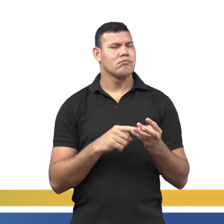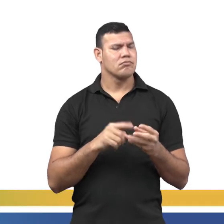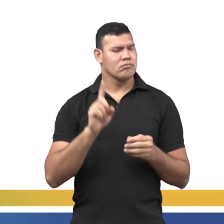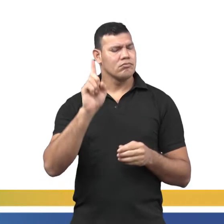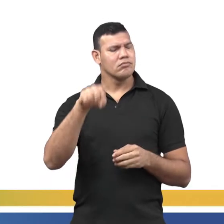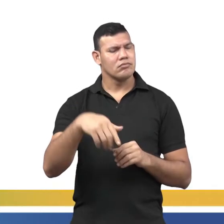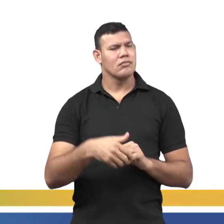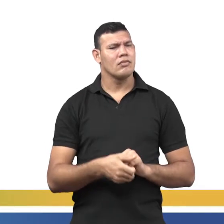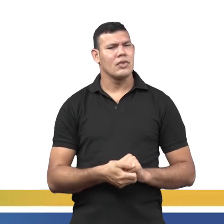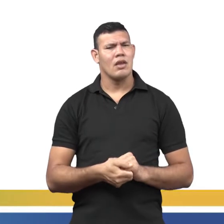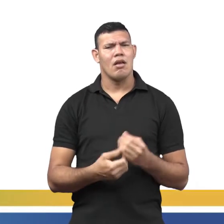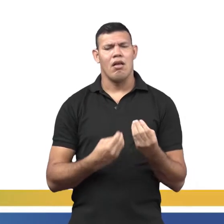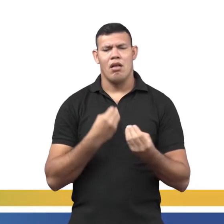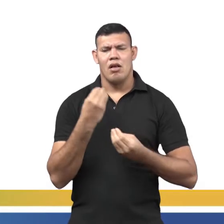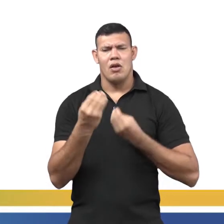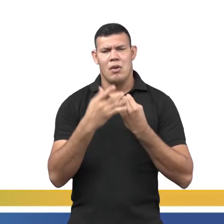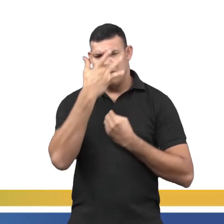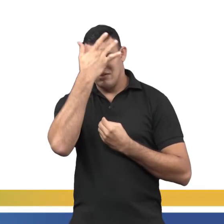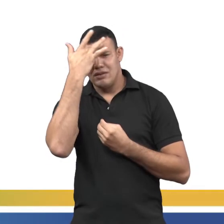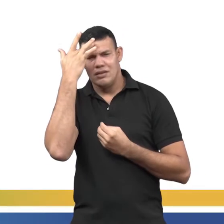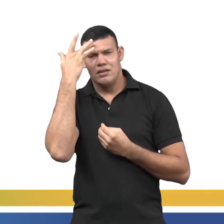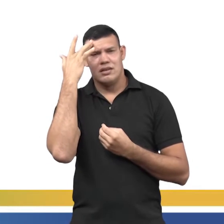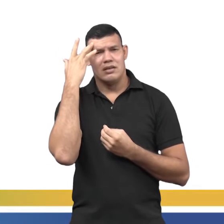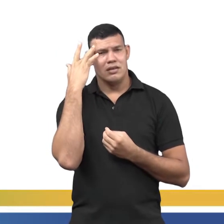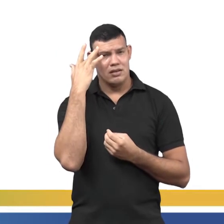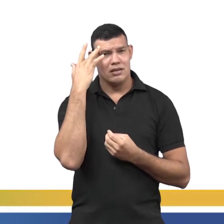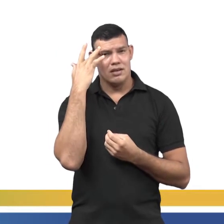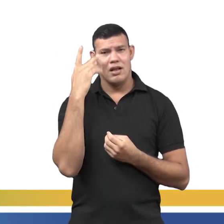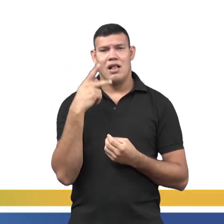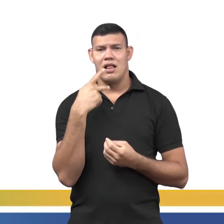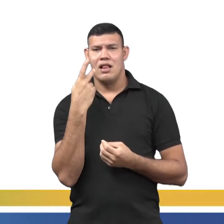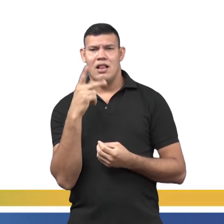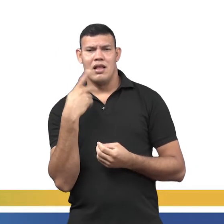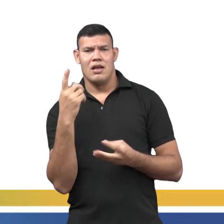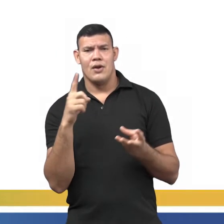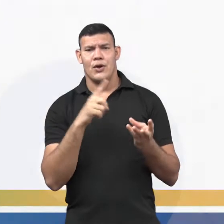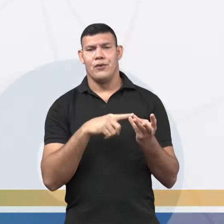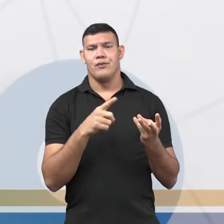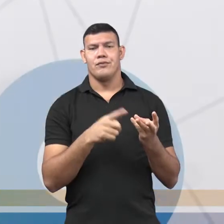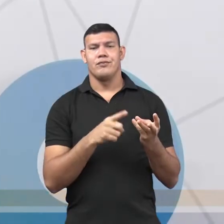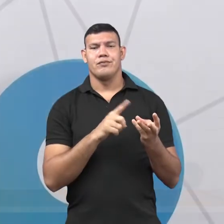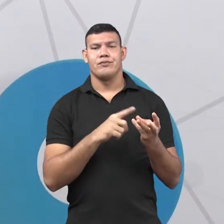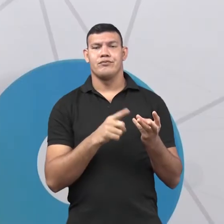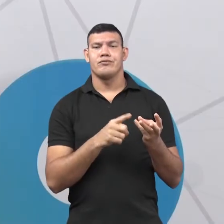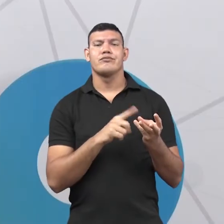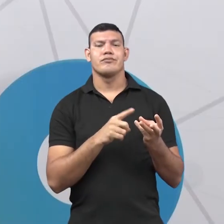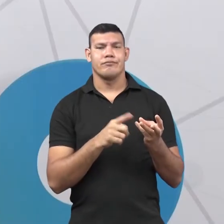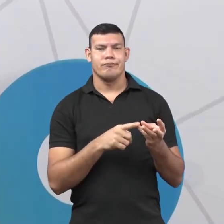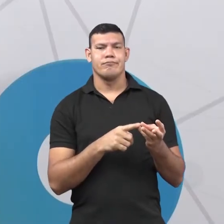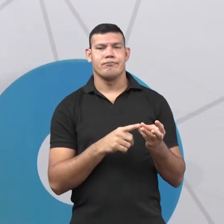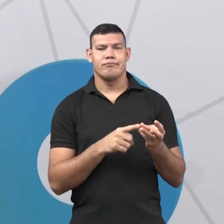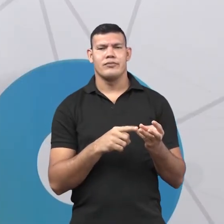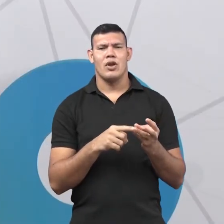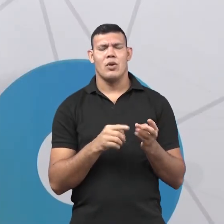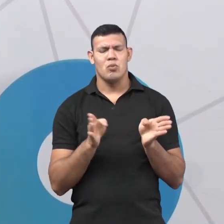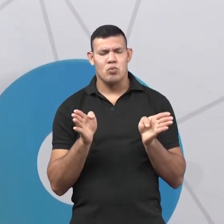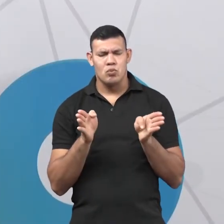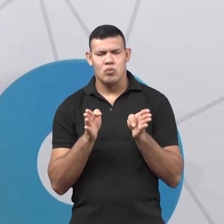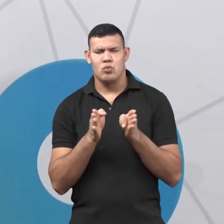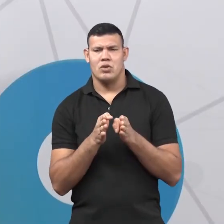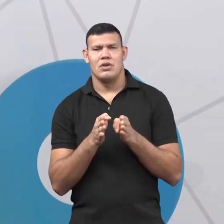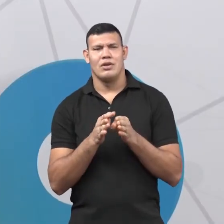mudança da pronúncia das vogais. As vogais começaram a ser pronunciadas com uma forma mais breve, mais curta. E isso